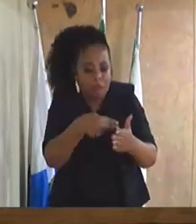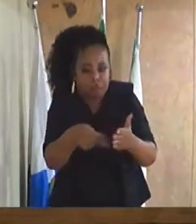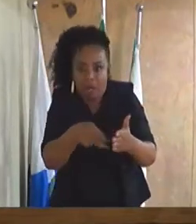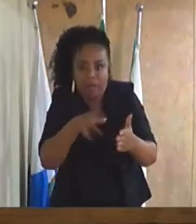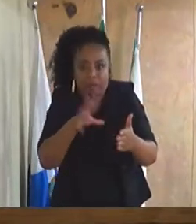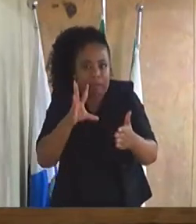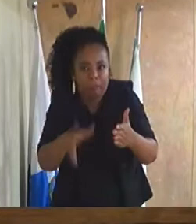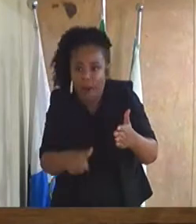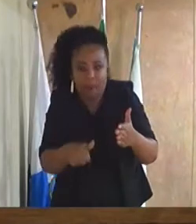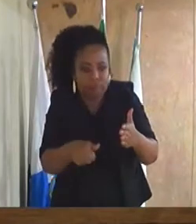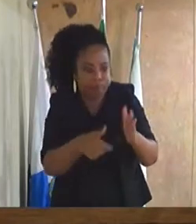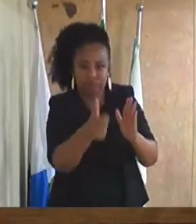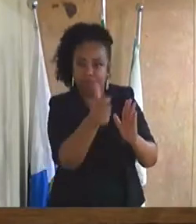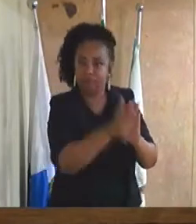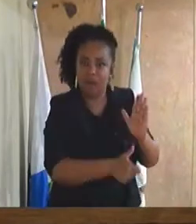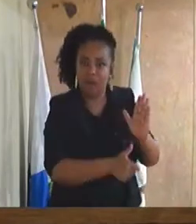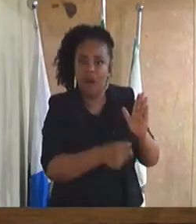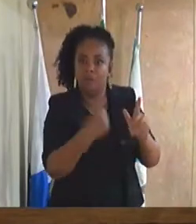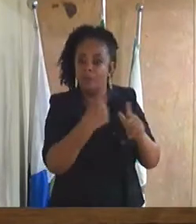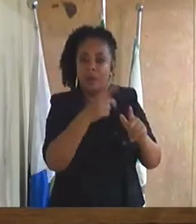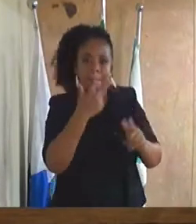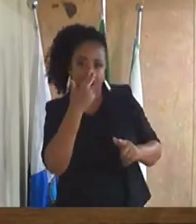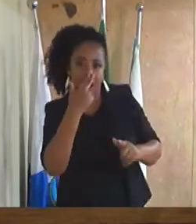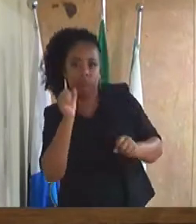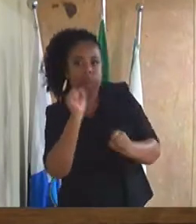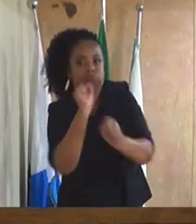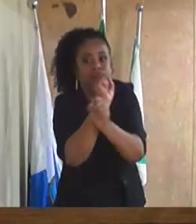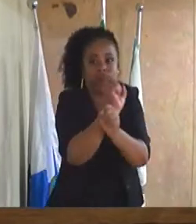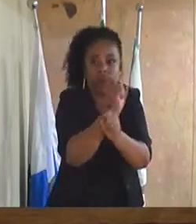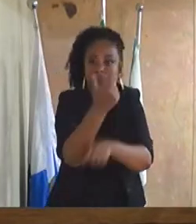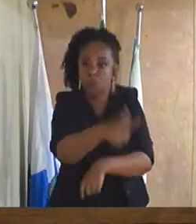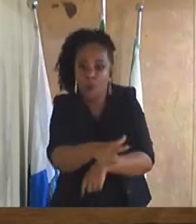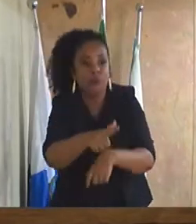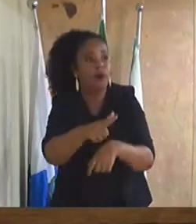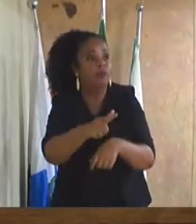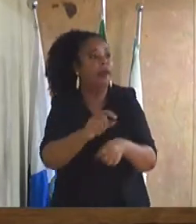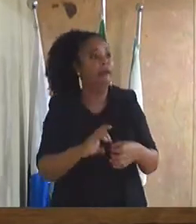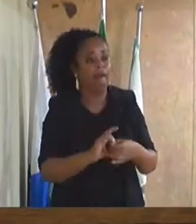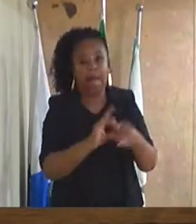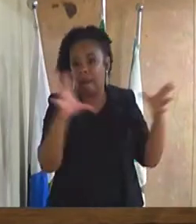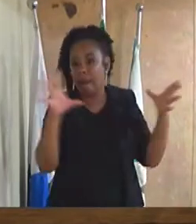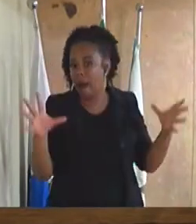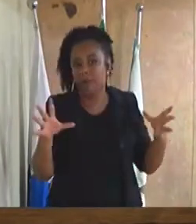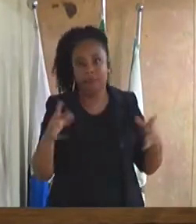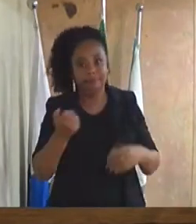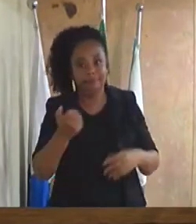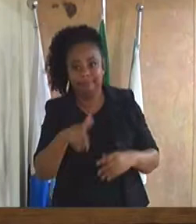estão trabalhando em regime de escravidão porque a pessoa que trabalha de graça é escravo.